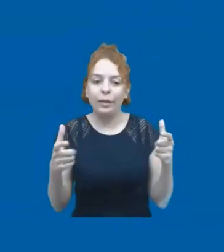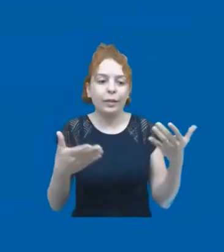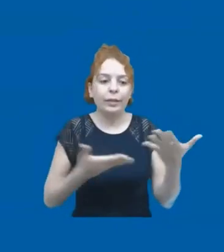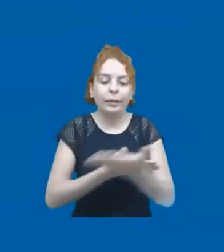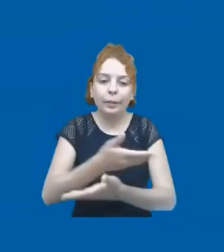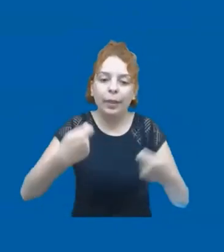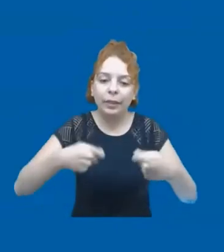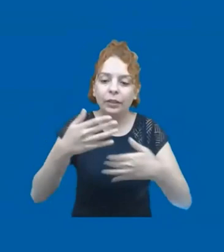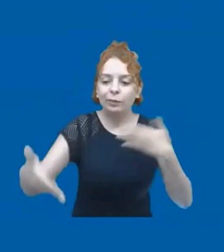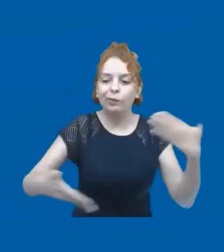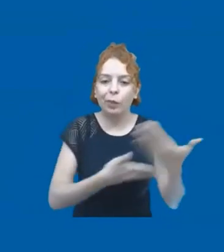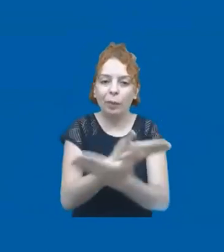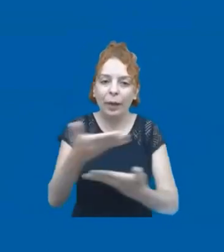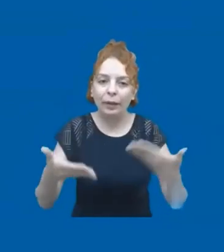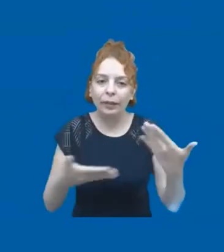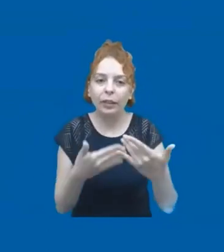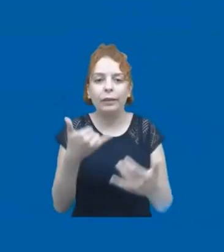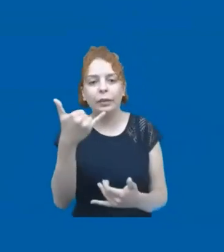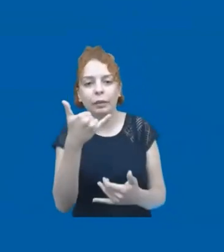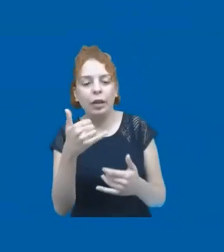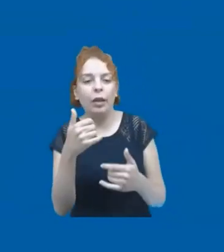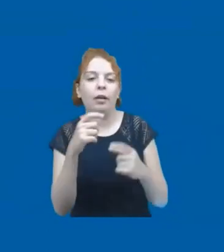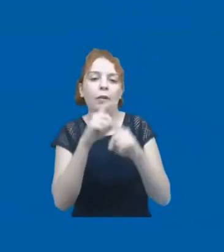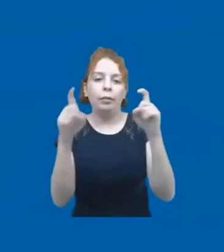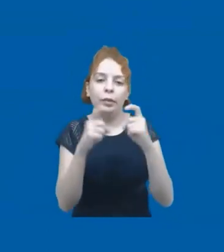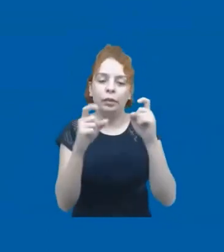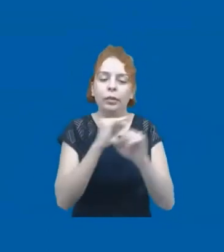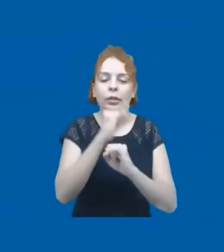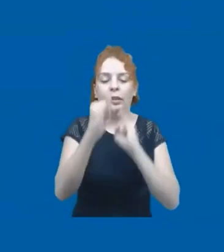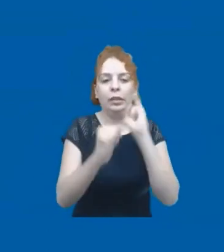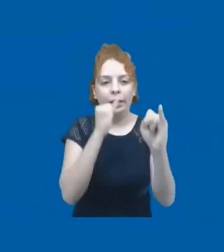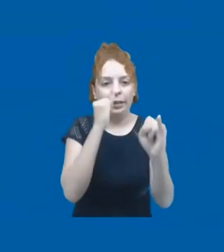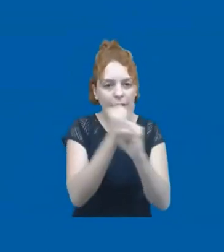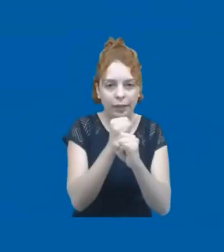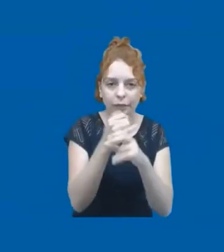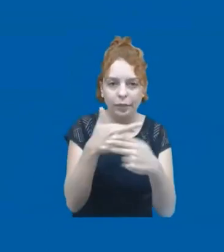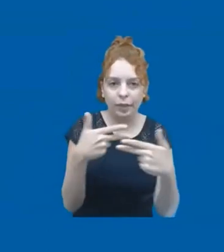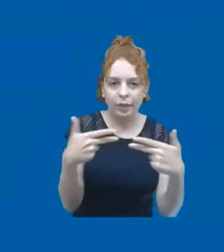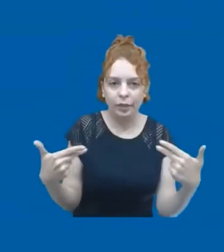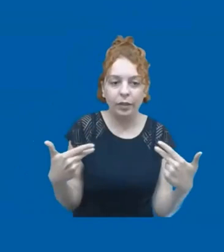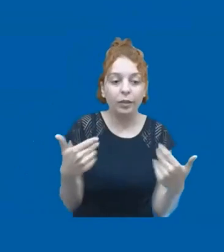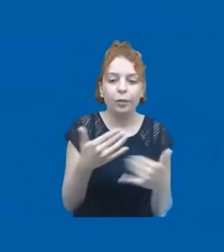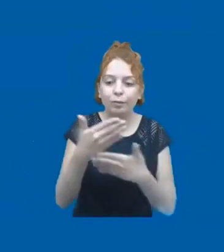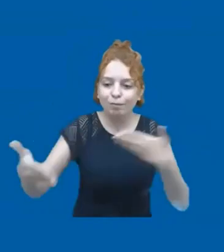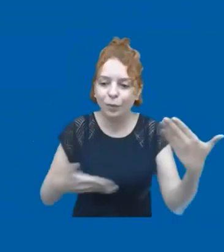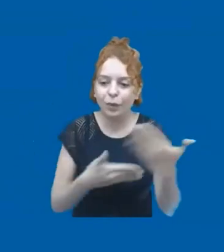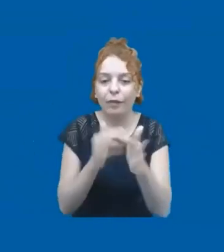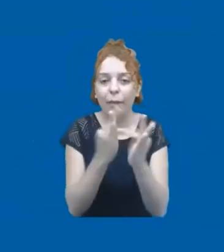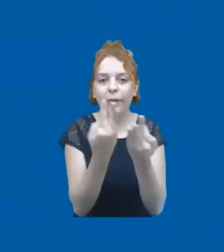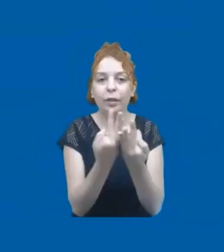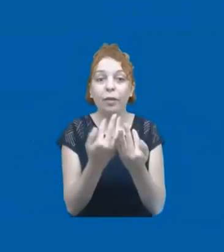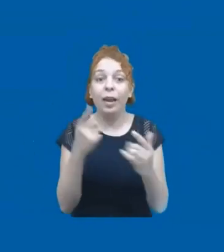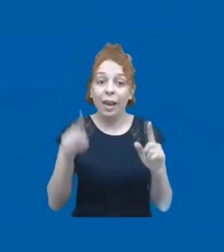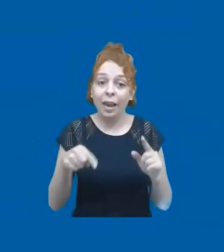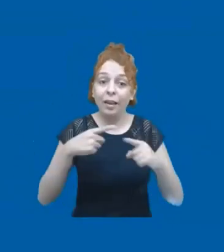esses instrumentos que vão seguir as aulas online, como computador, celular, com mais de uma pessoa, então são desafios